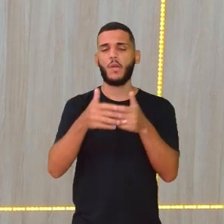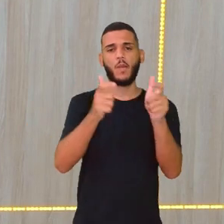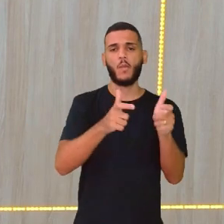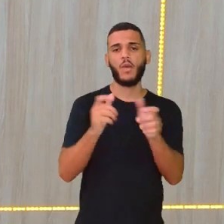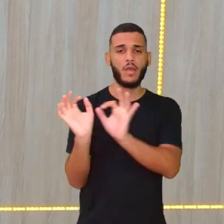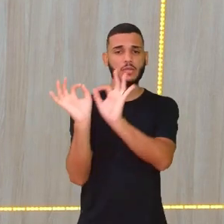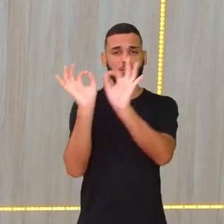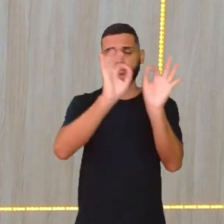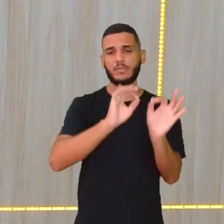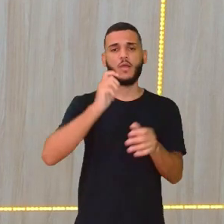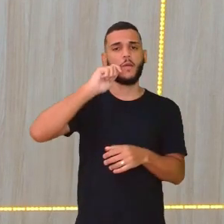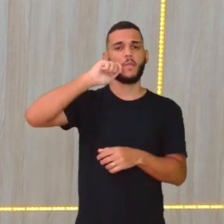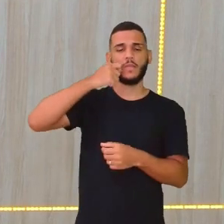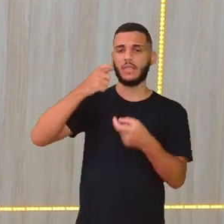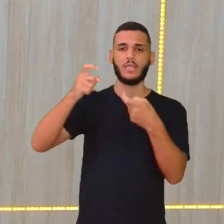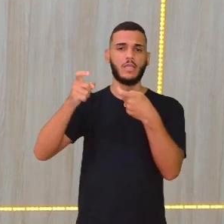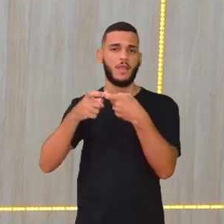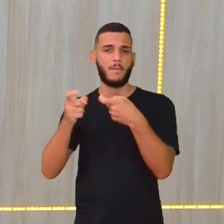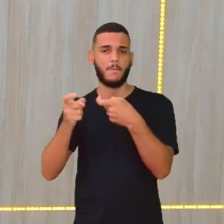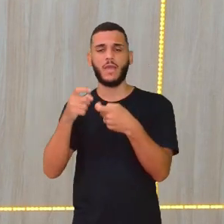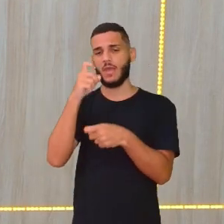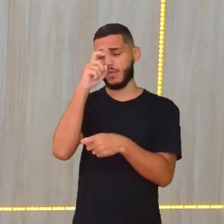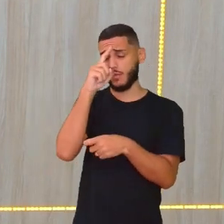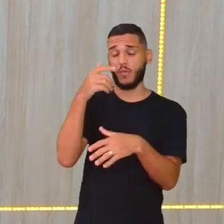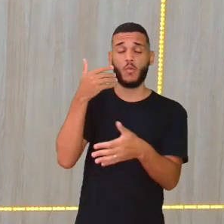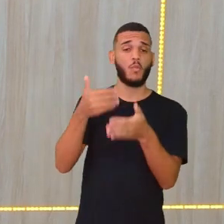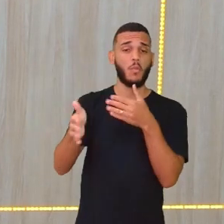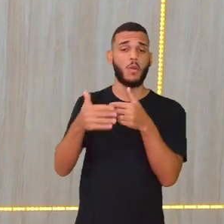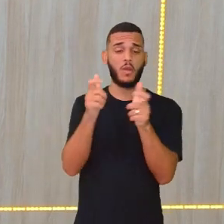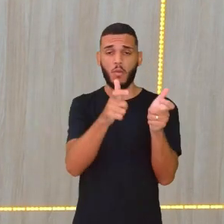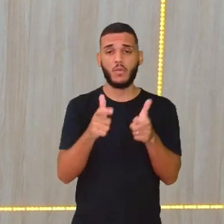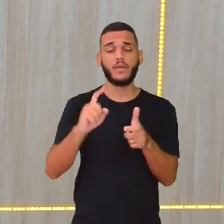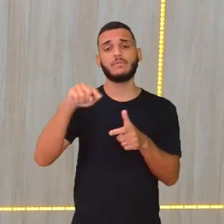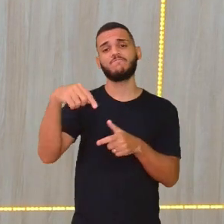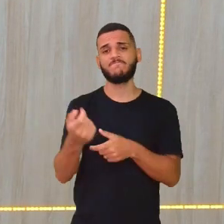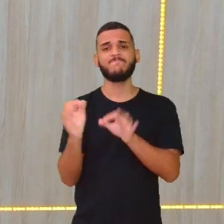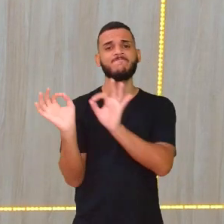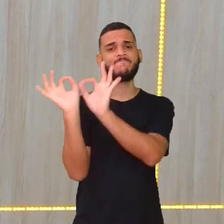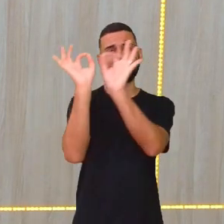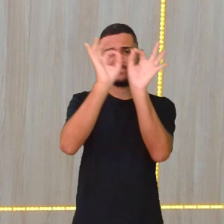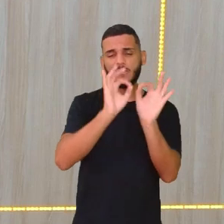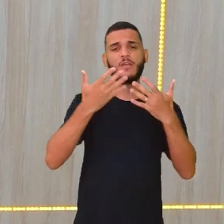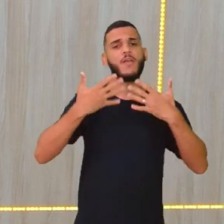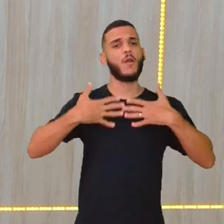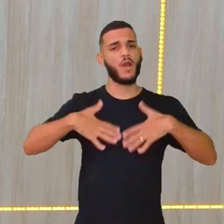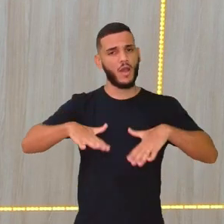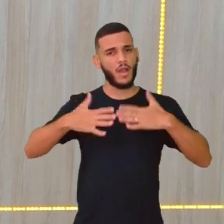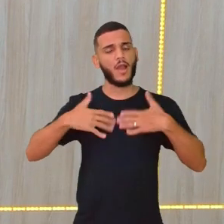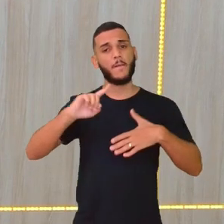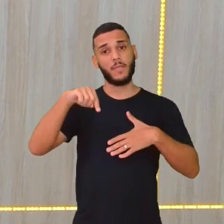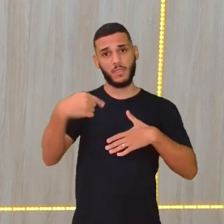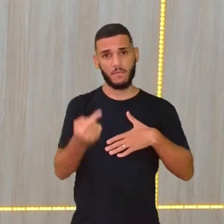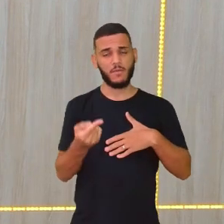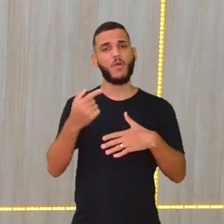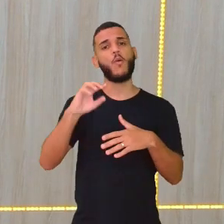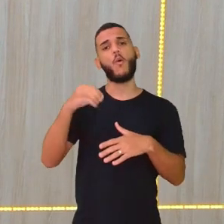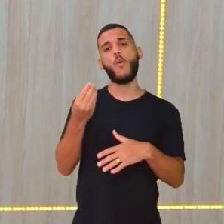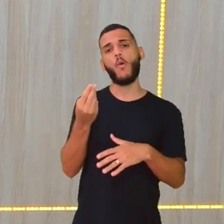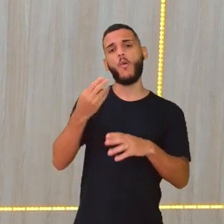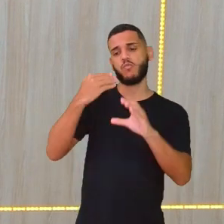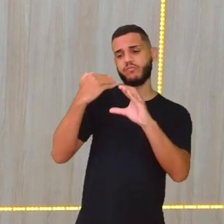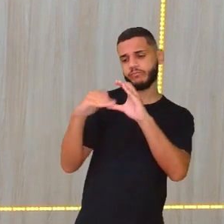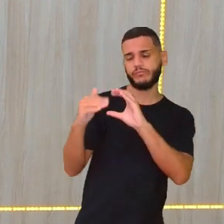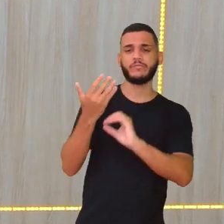esperando para ser atendido do médico, em qualquer lugar e quiser depois assistir com mais calma ou enviar para algum